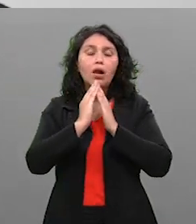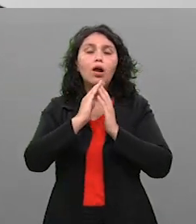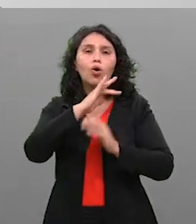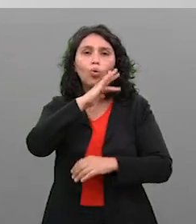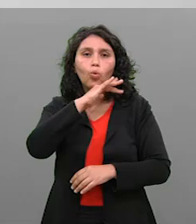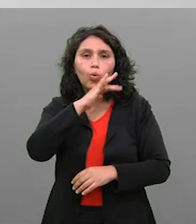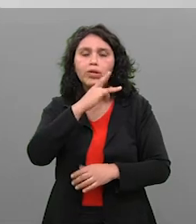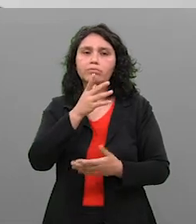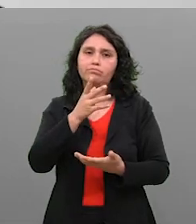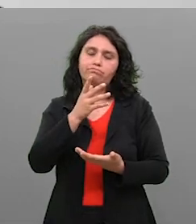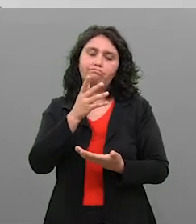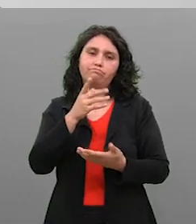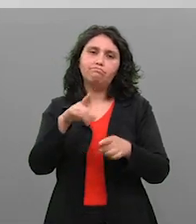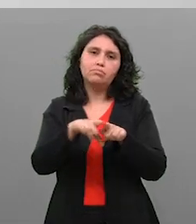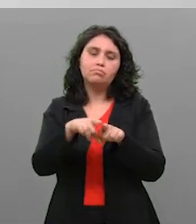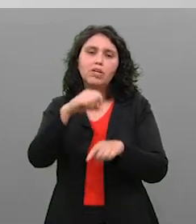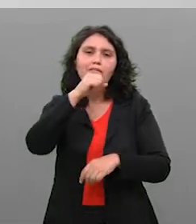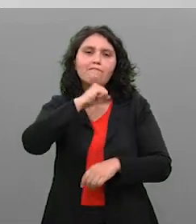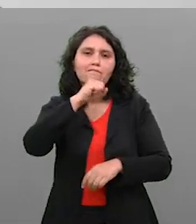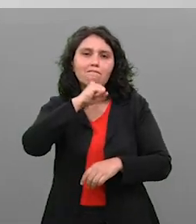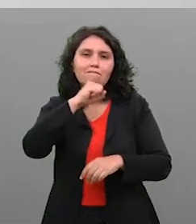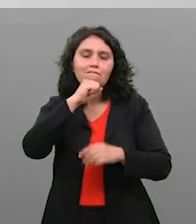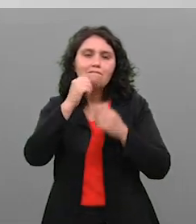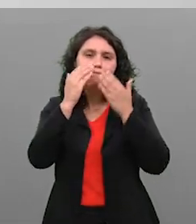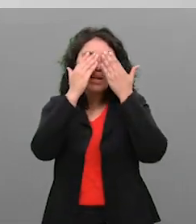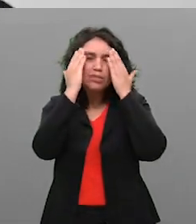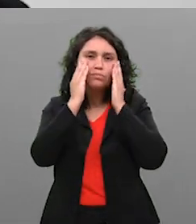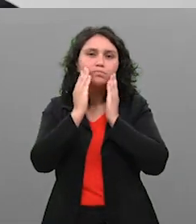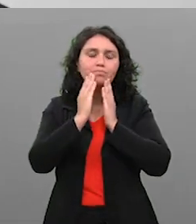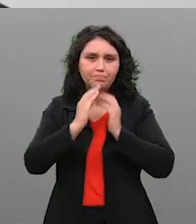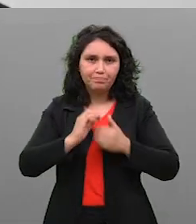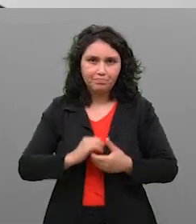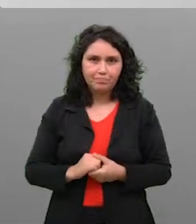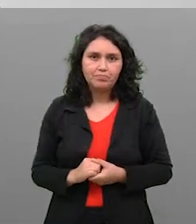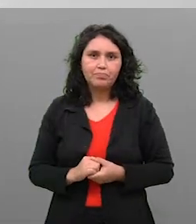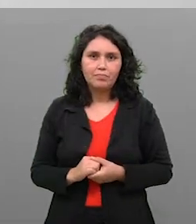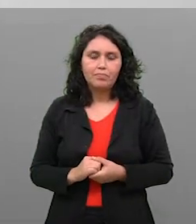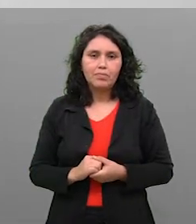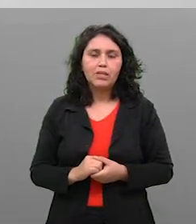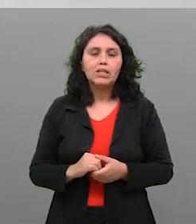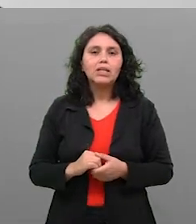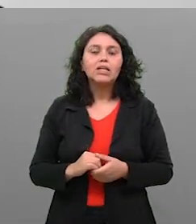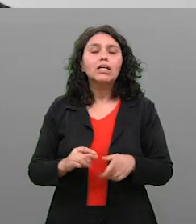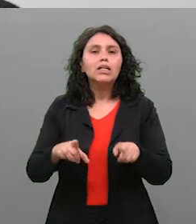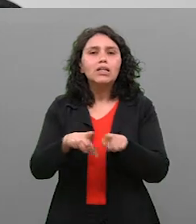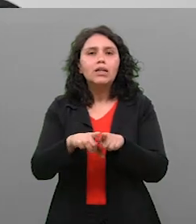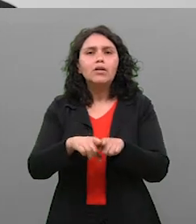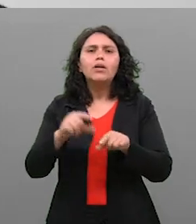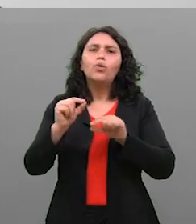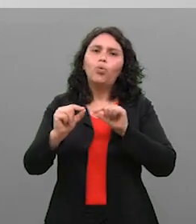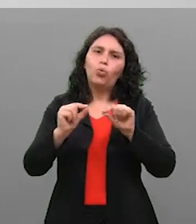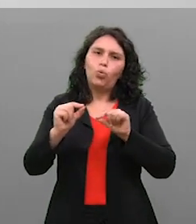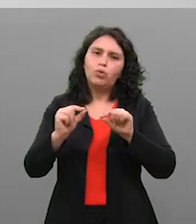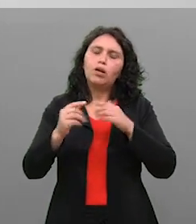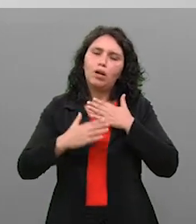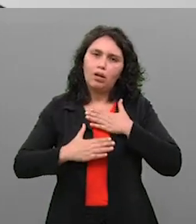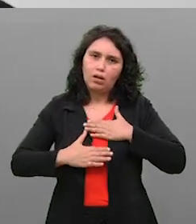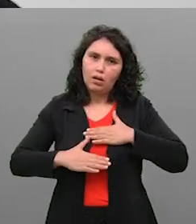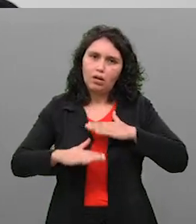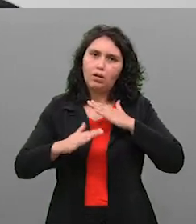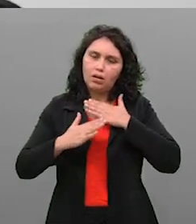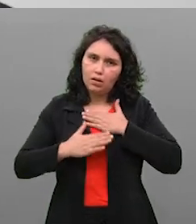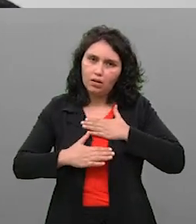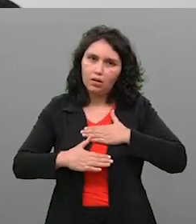mas em excesso ele traz também coisas ruins, e entre elas o envelhecimento. Segunda coisa,